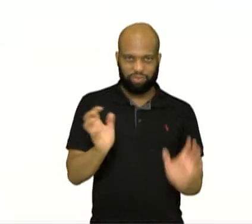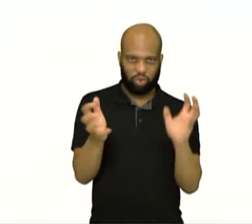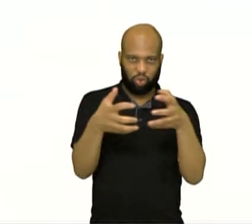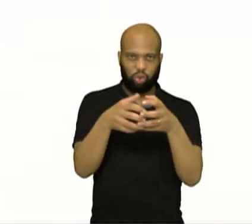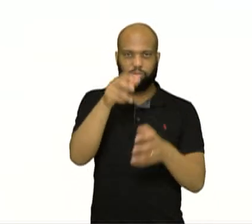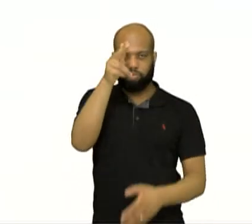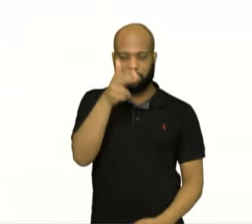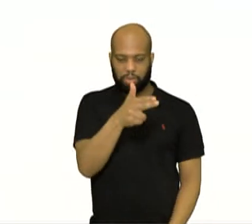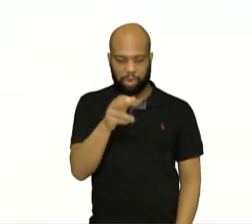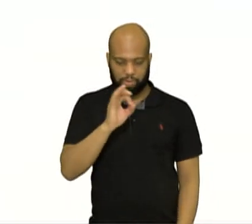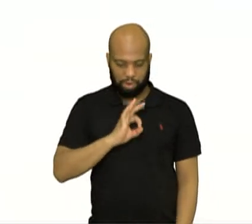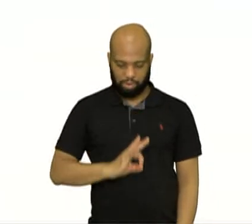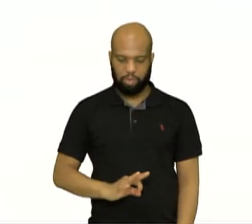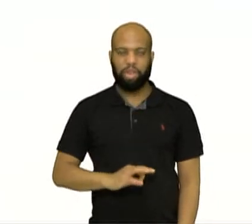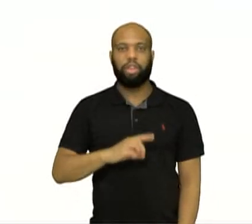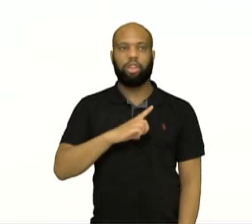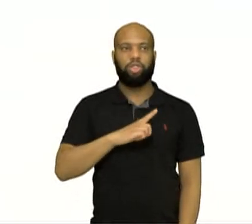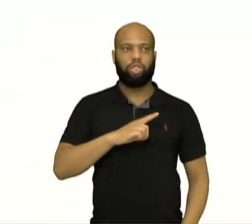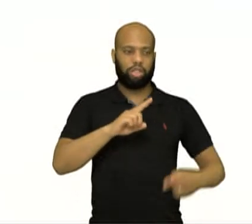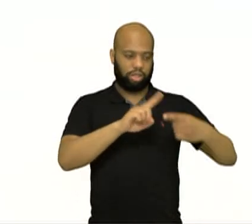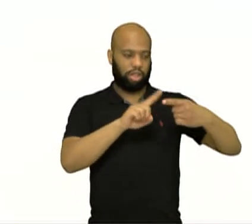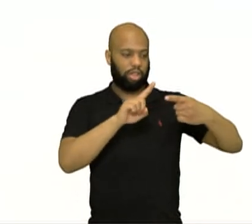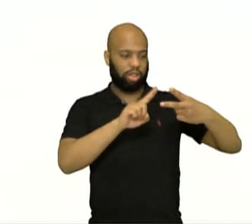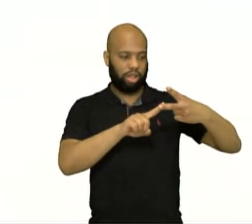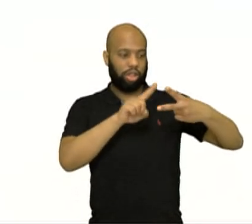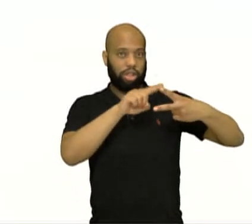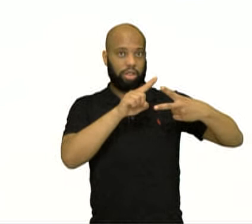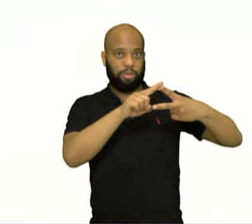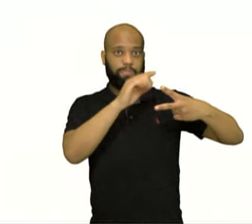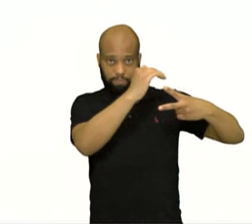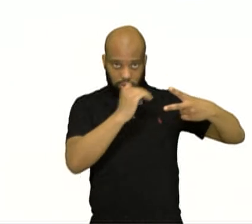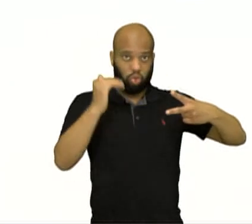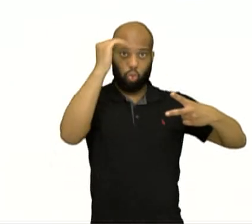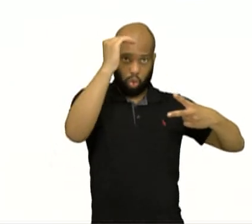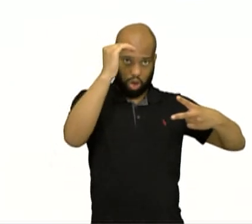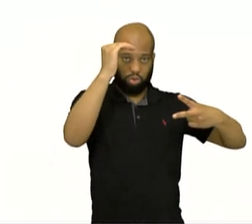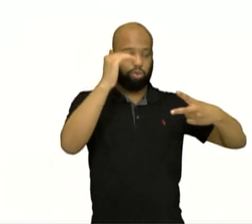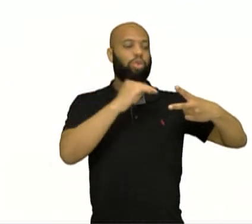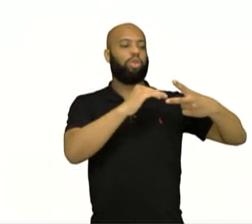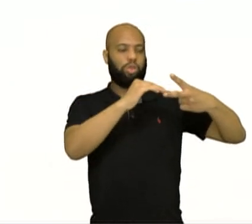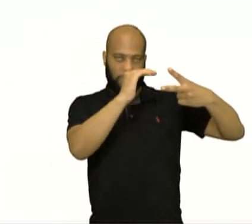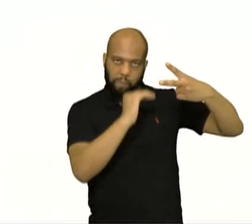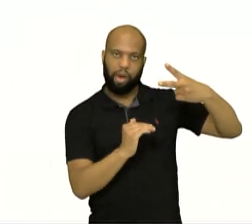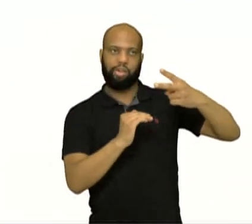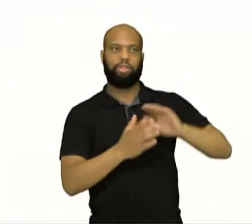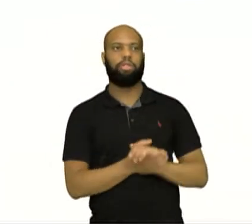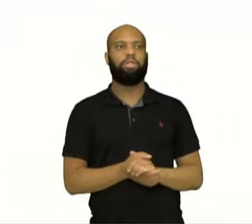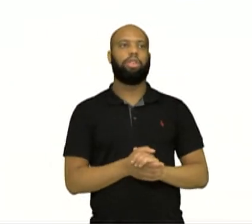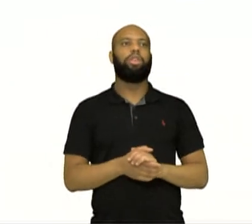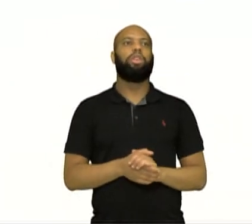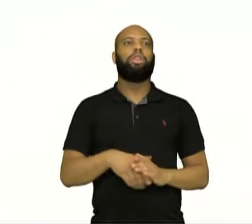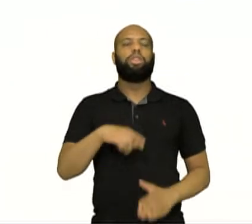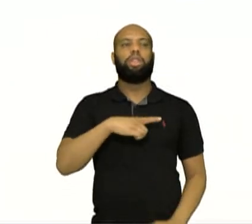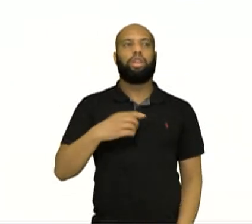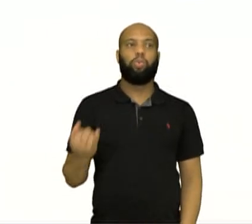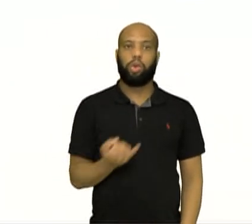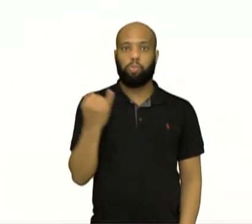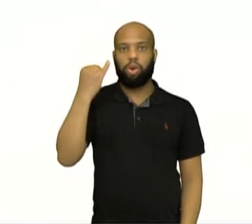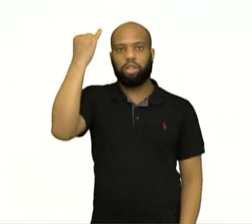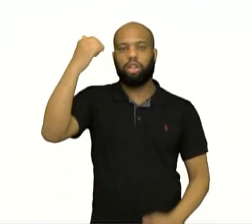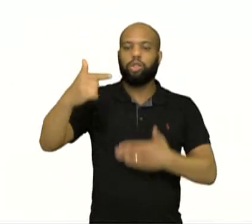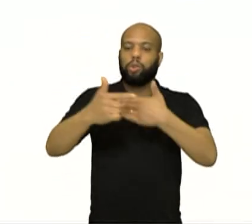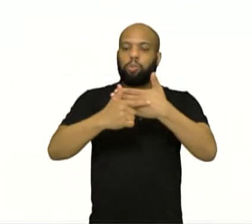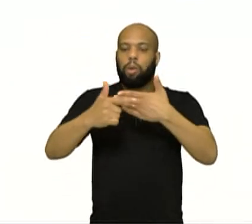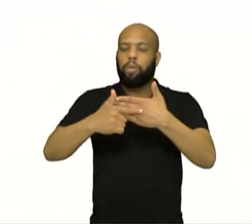clero secular e o clero regular. A gente vai ter a alta, o alto clero e o baixo clero. E a gente vai ter o importante papel dos